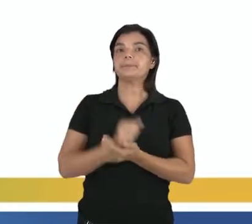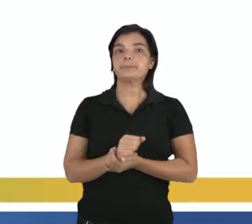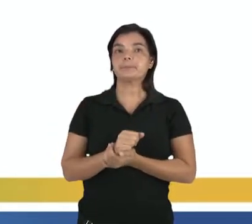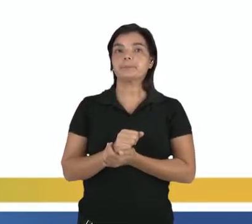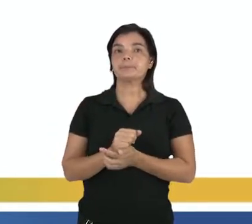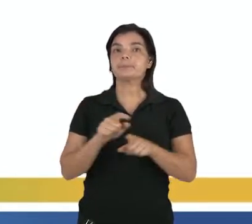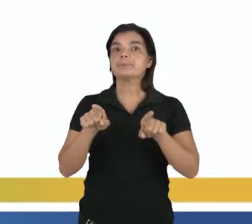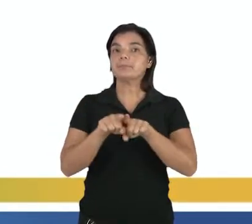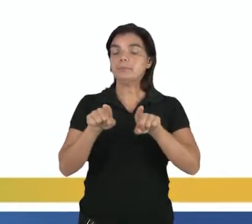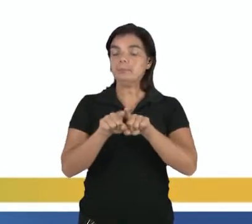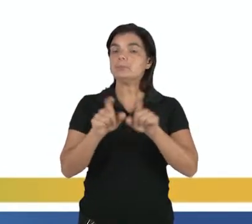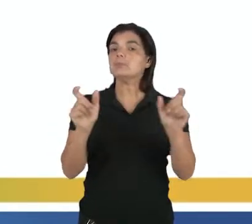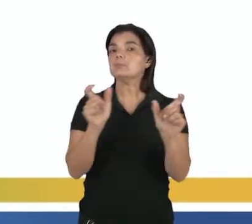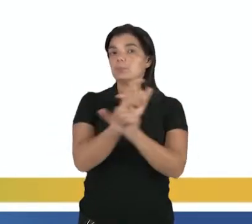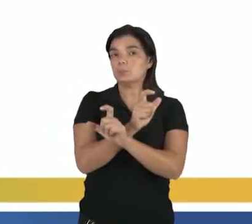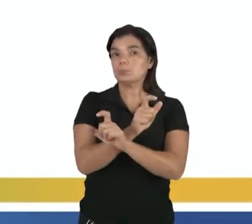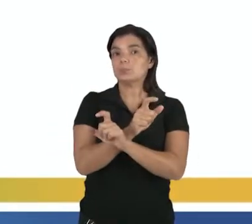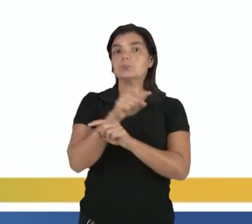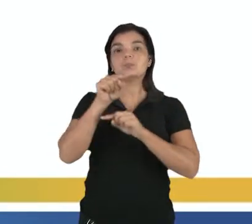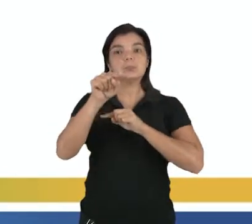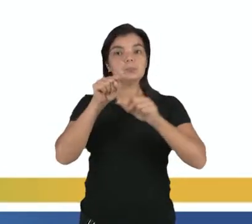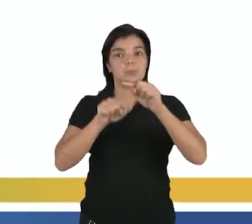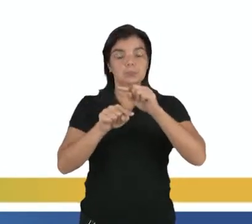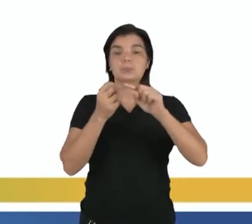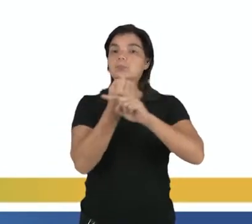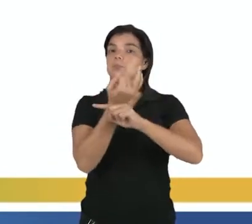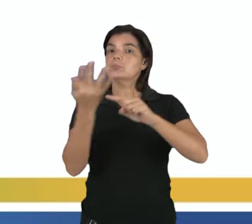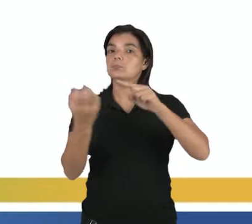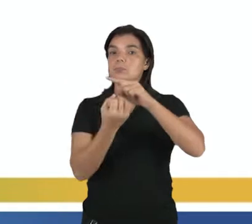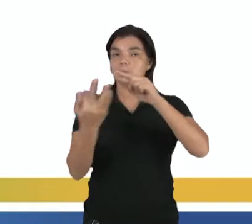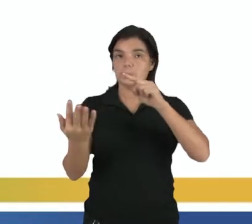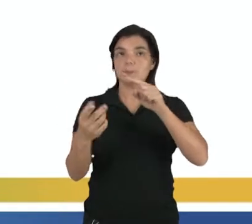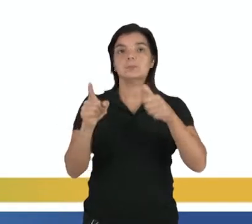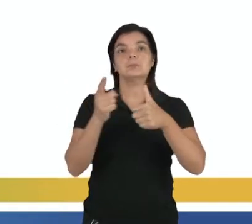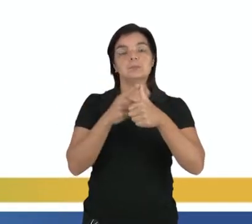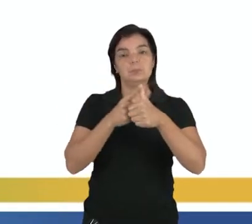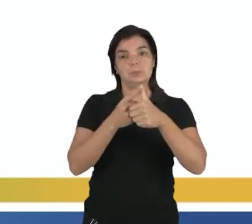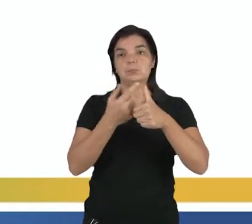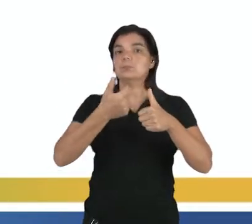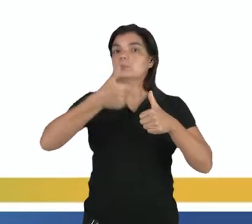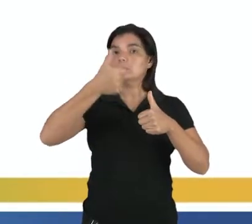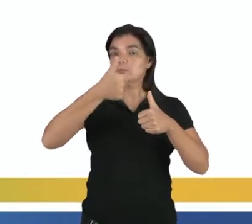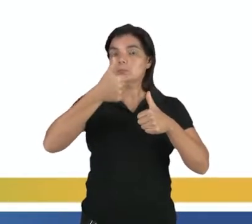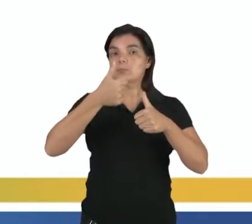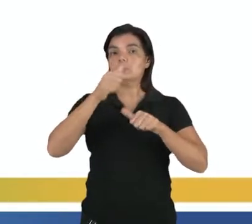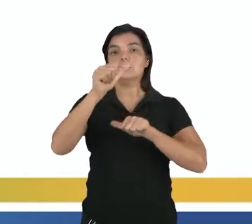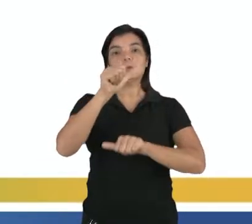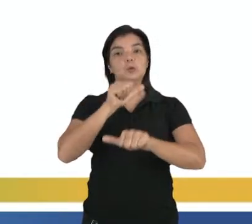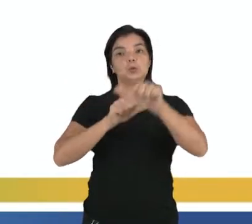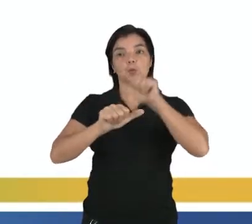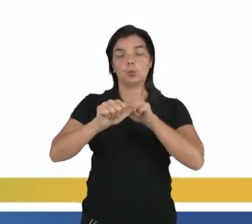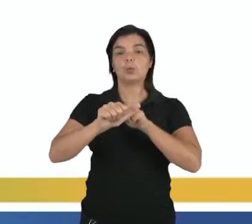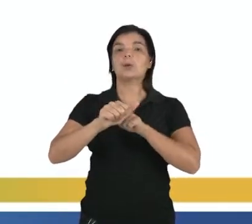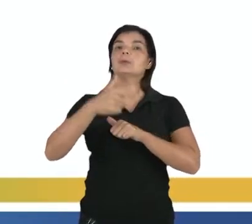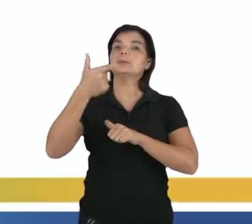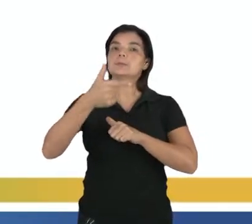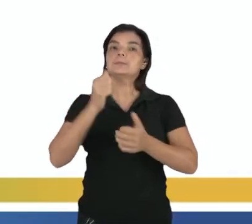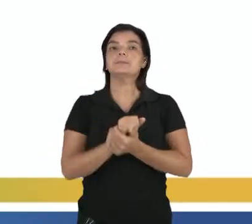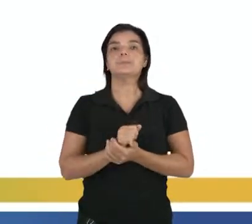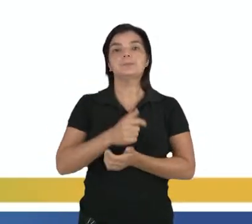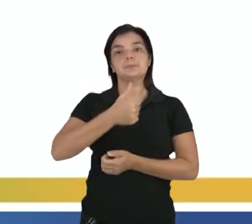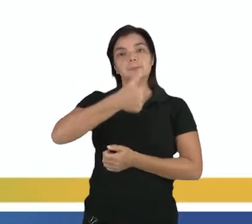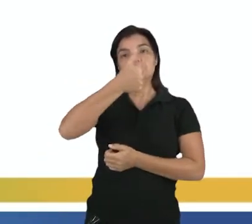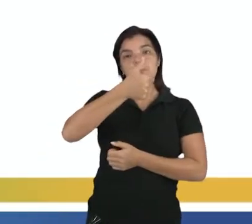O inverso da frequência. Isso aqui é uma divisão de fração, né. Então, você conserva a primeira e inverte a segunda. Conserva a